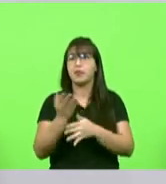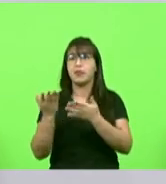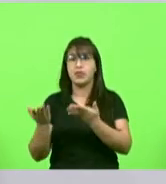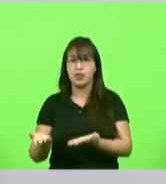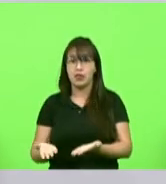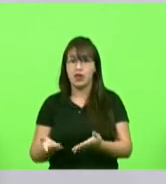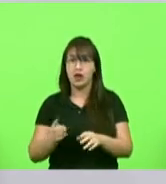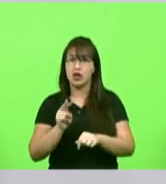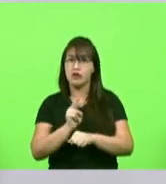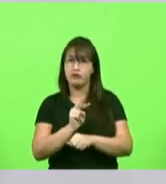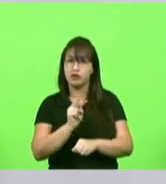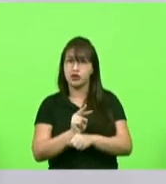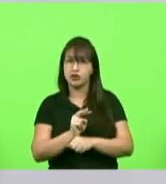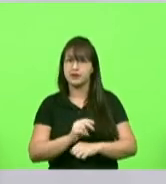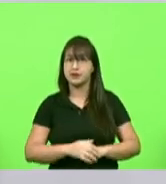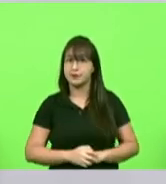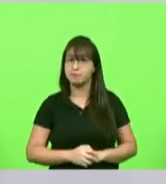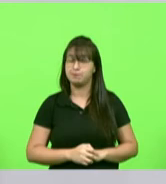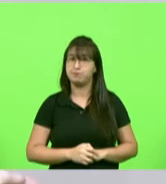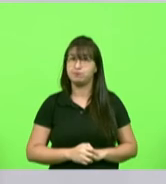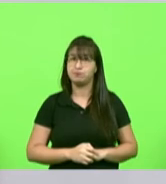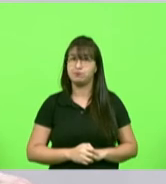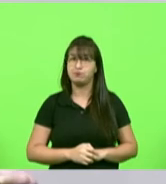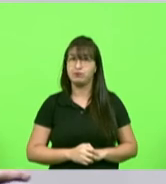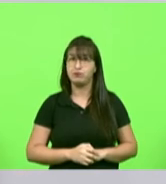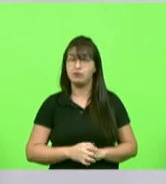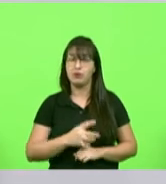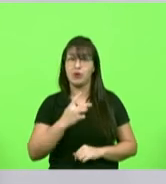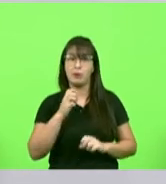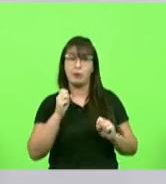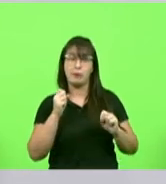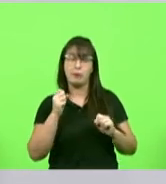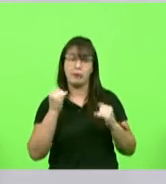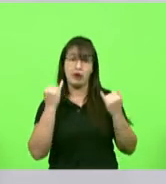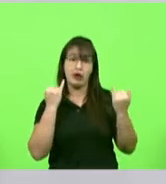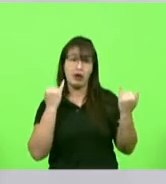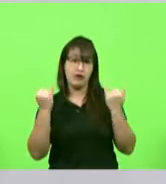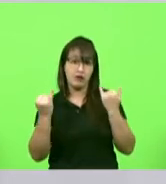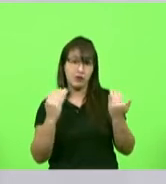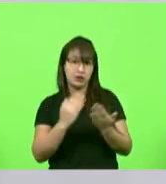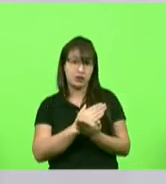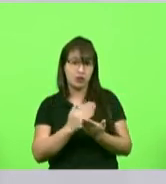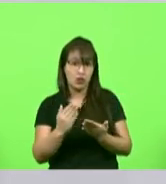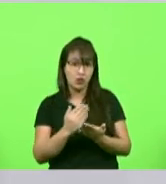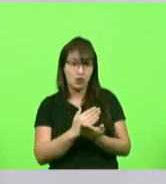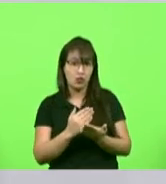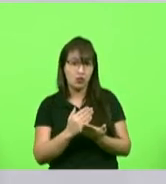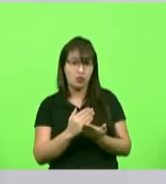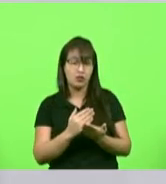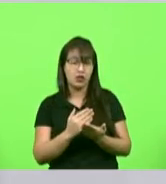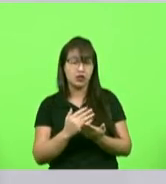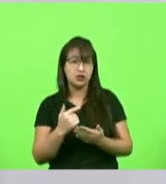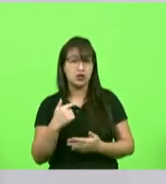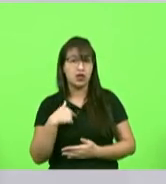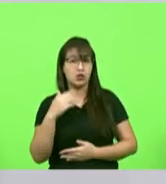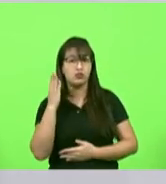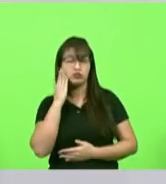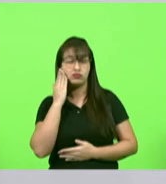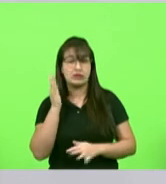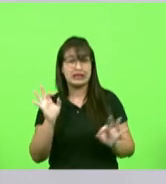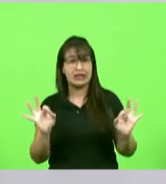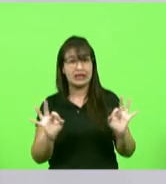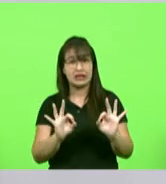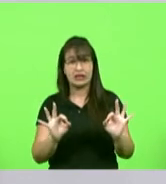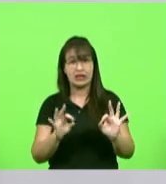o que pelo jeito pela informação que se tem não aconteceu porque o estado disse que não